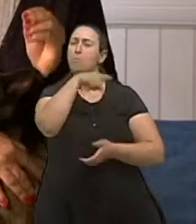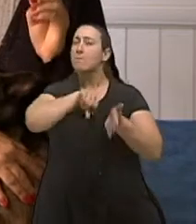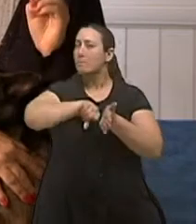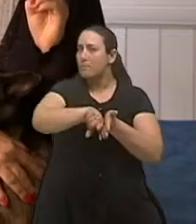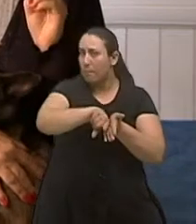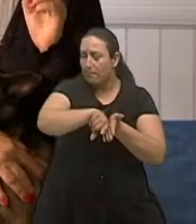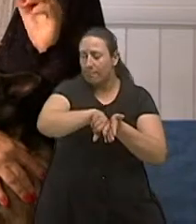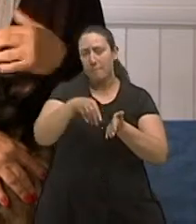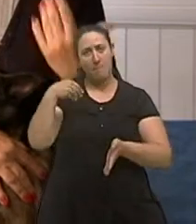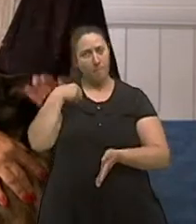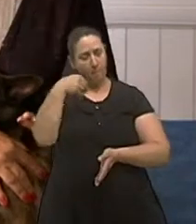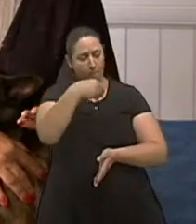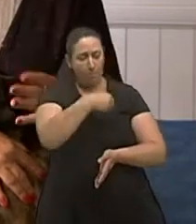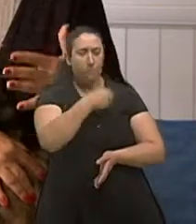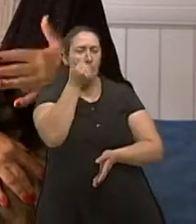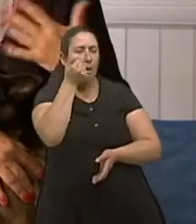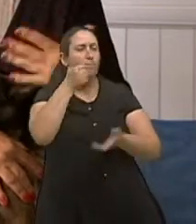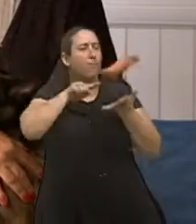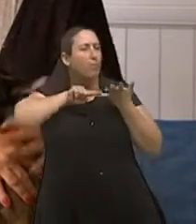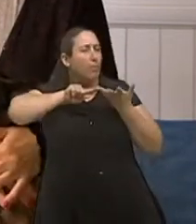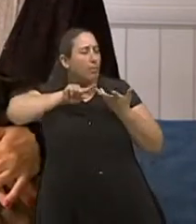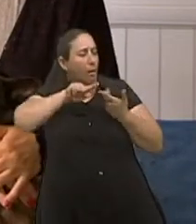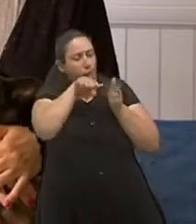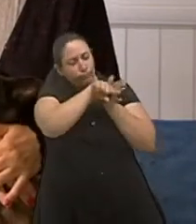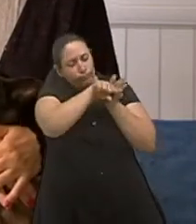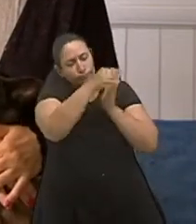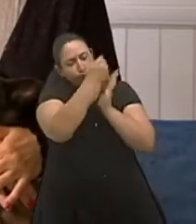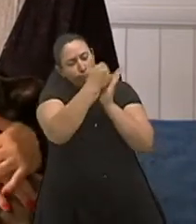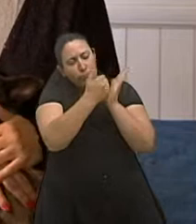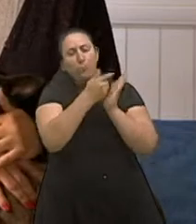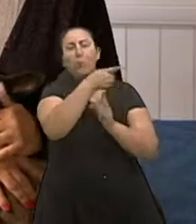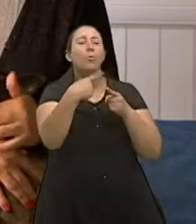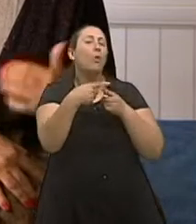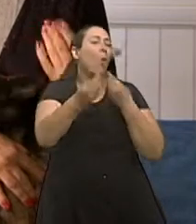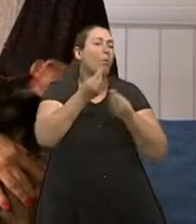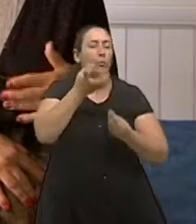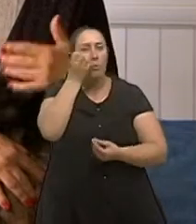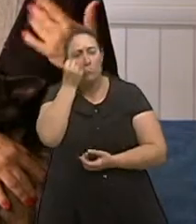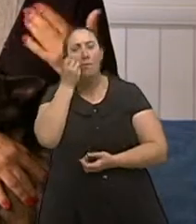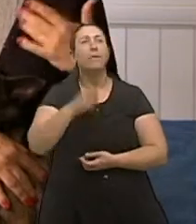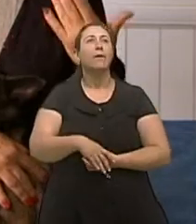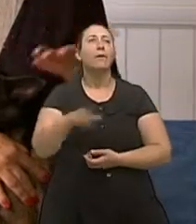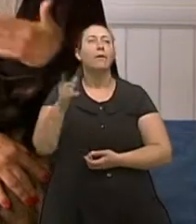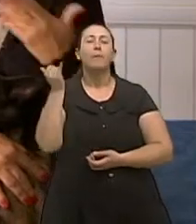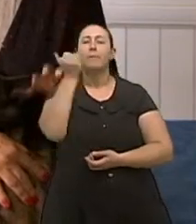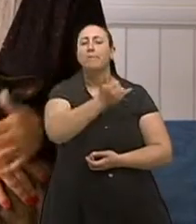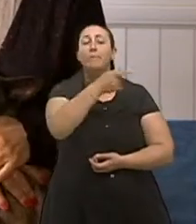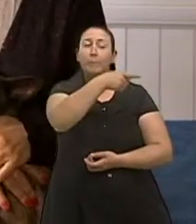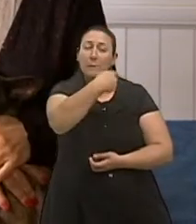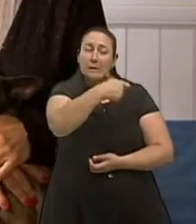detalhado desse problema do sono. Me recomendou o exame